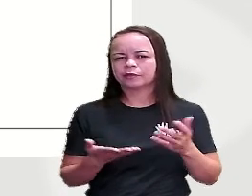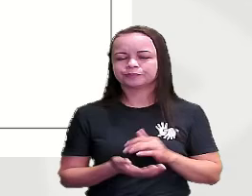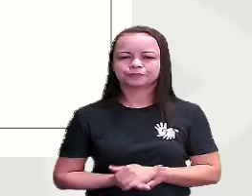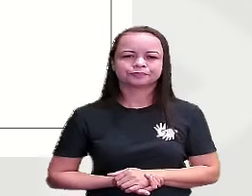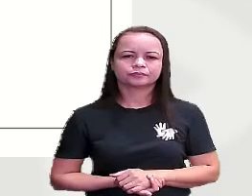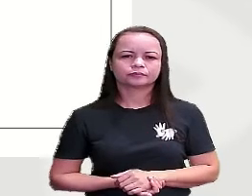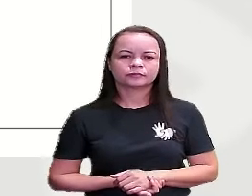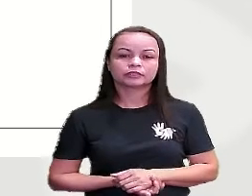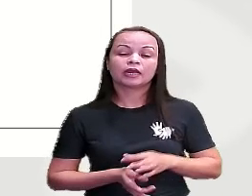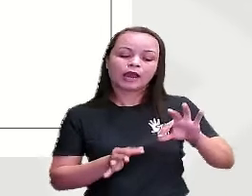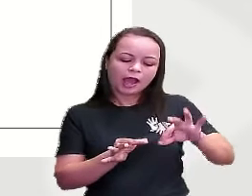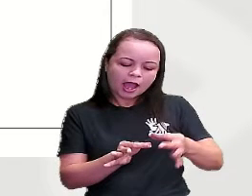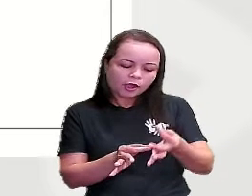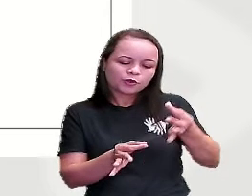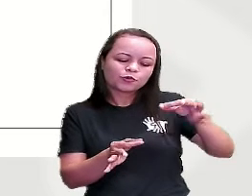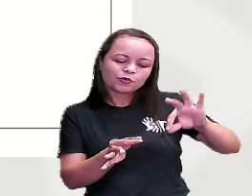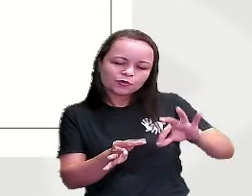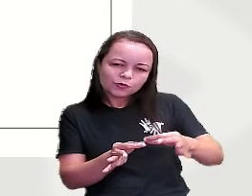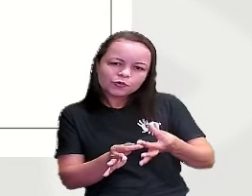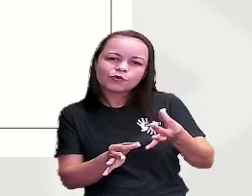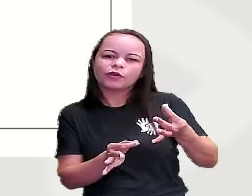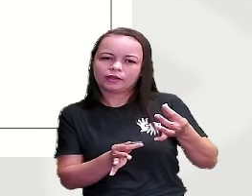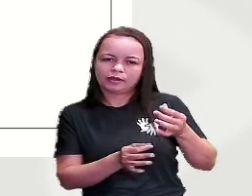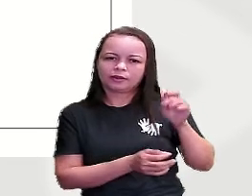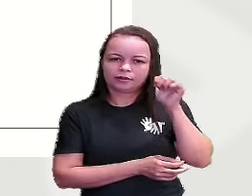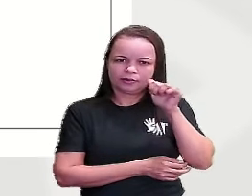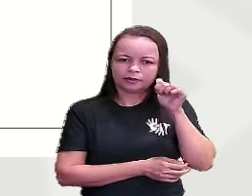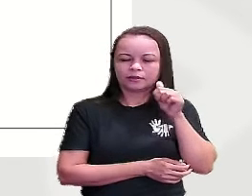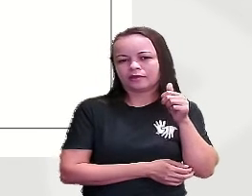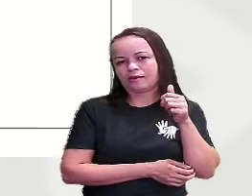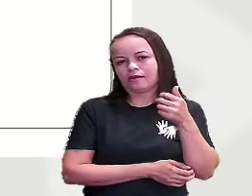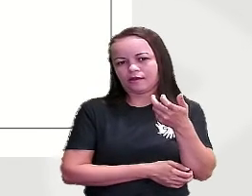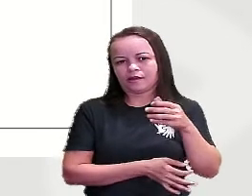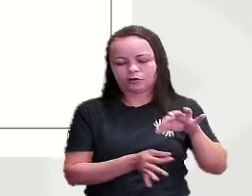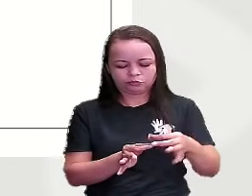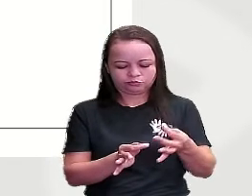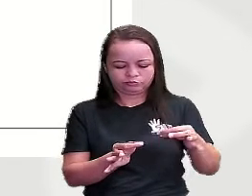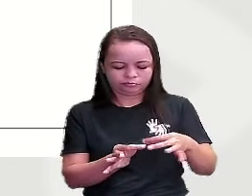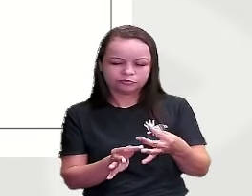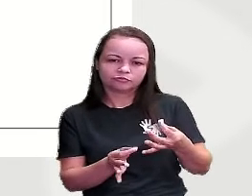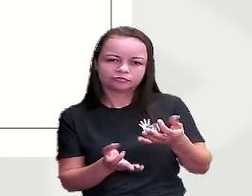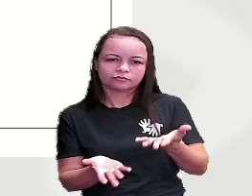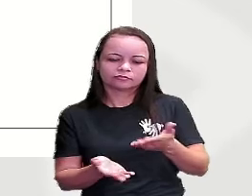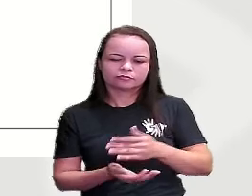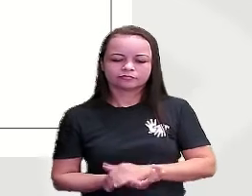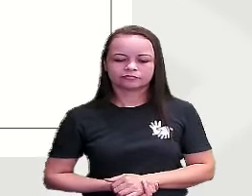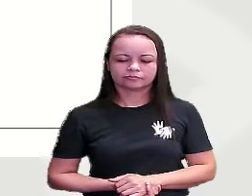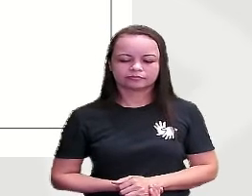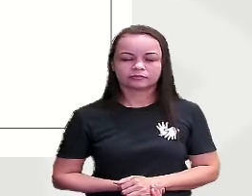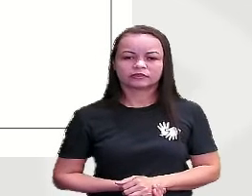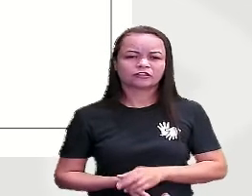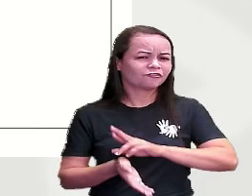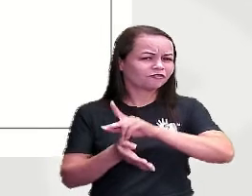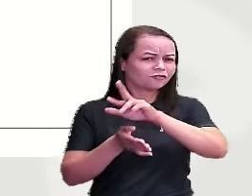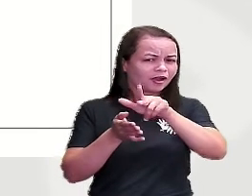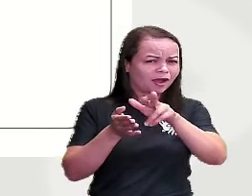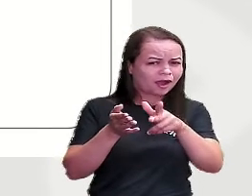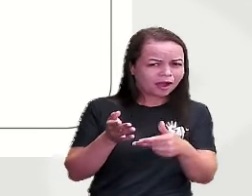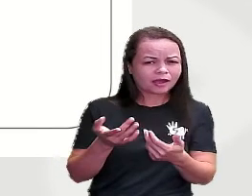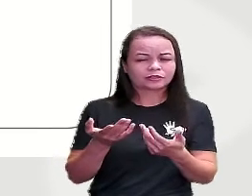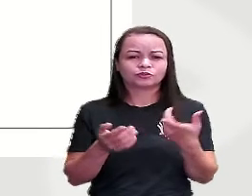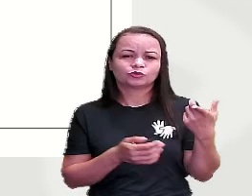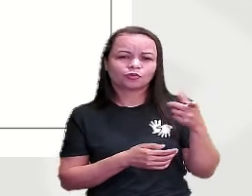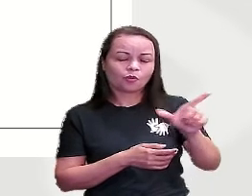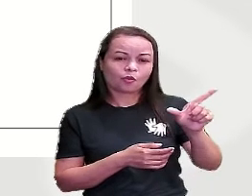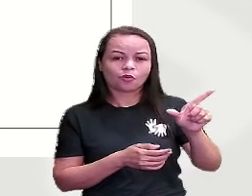A agulha Que a costureira usa Não é? Pronto Então, são vários outros objetos